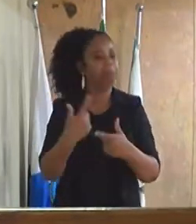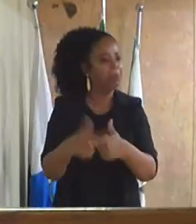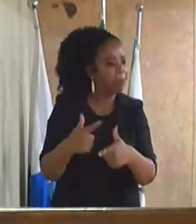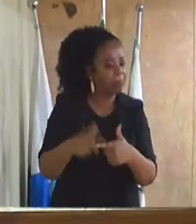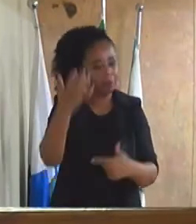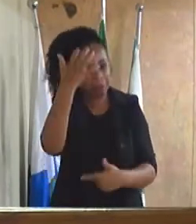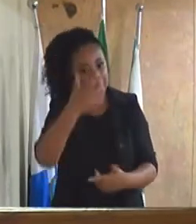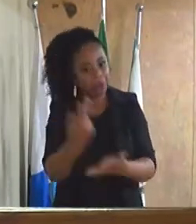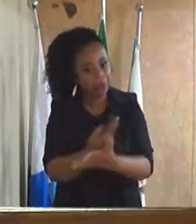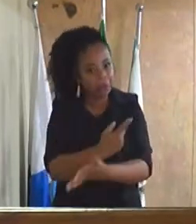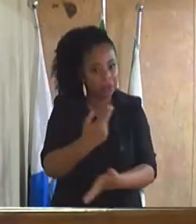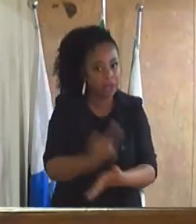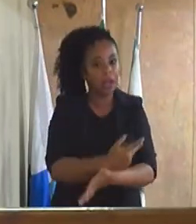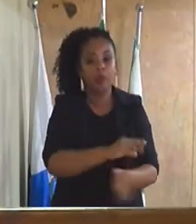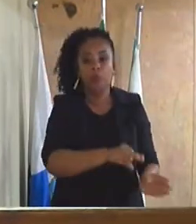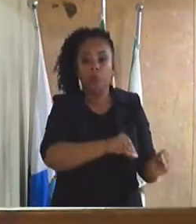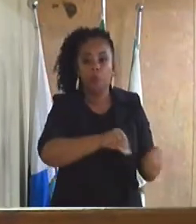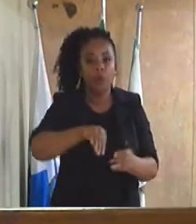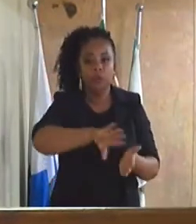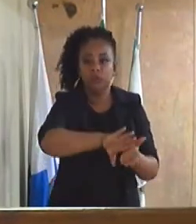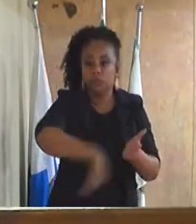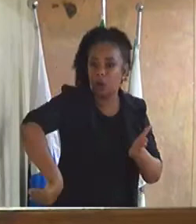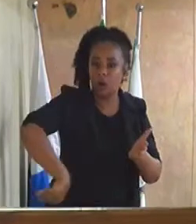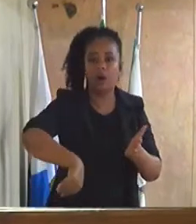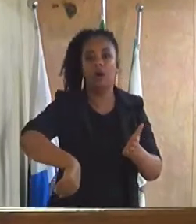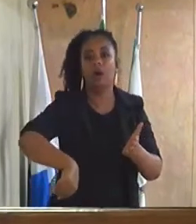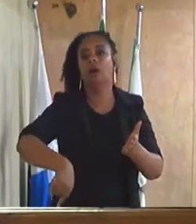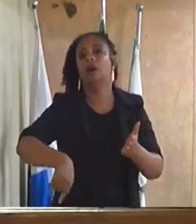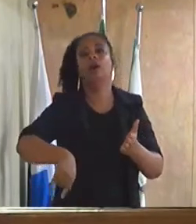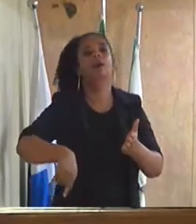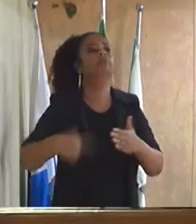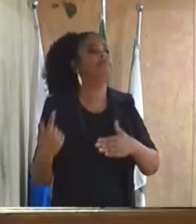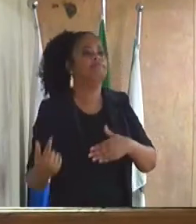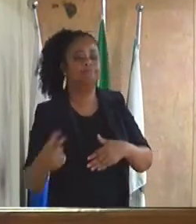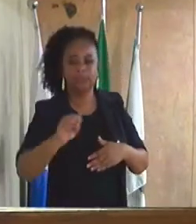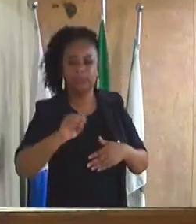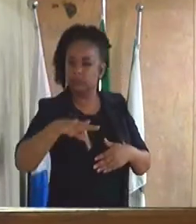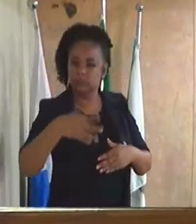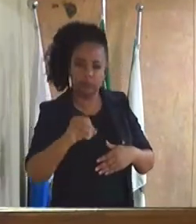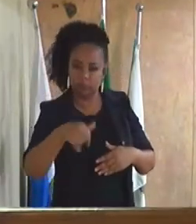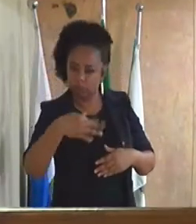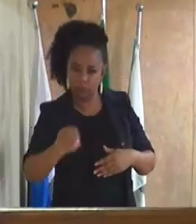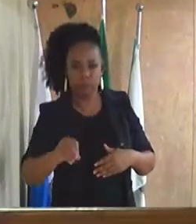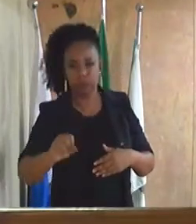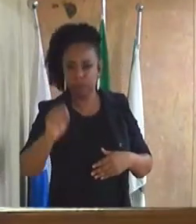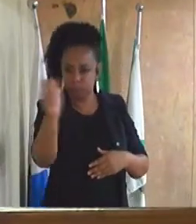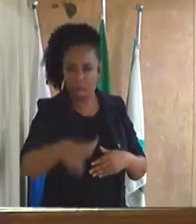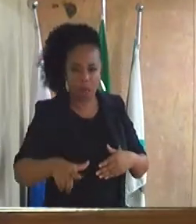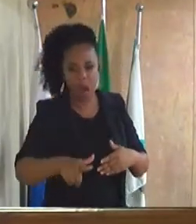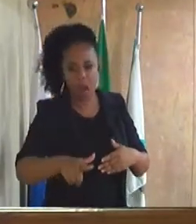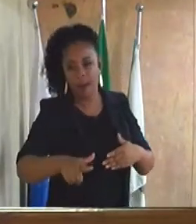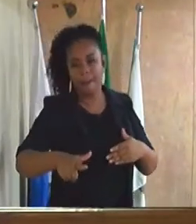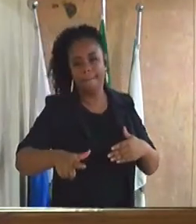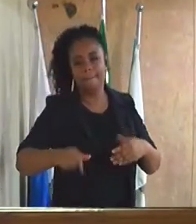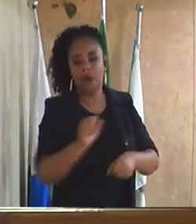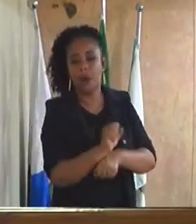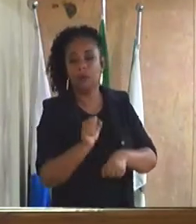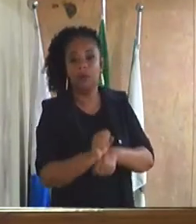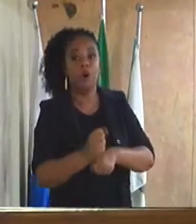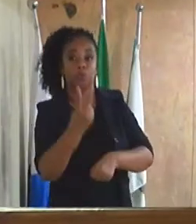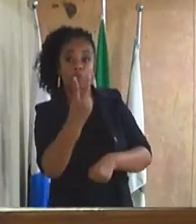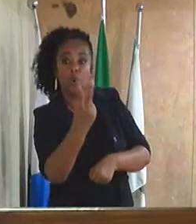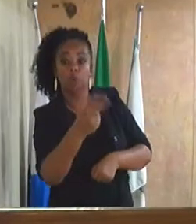do 51, de outros bairros de Xerém, a andarem até dois quilômetros a pé. Então,